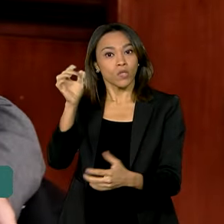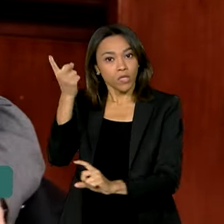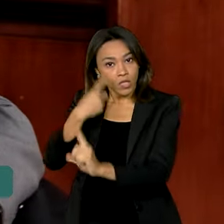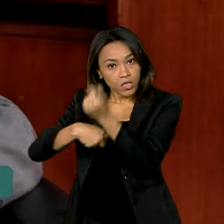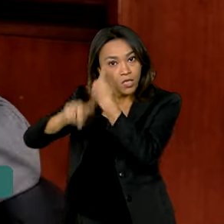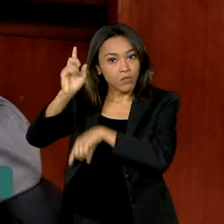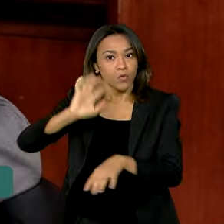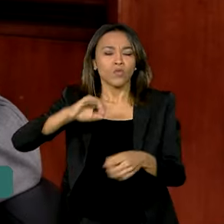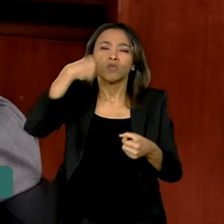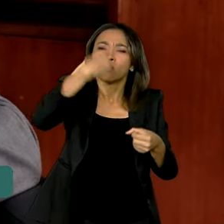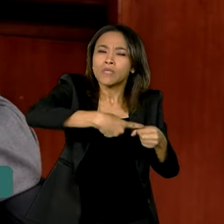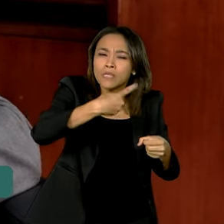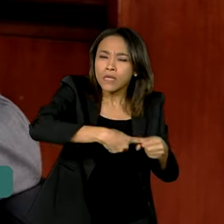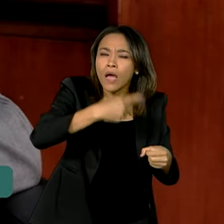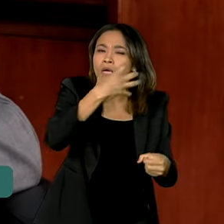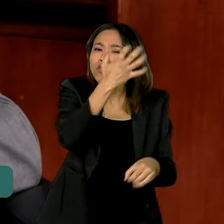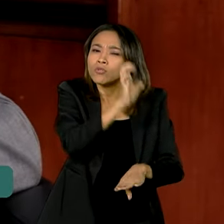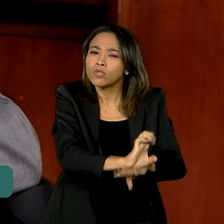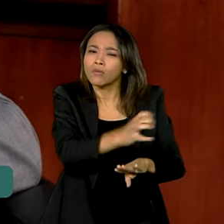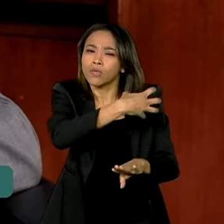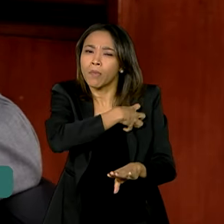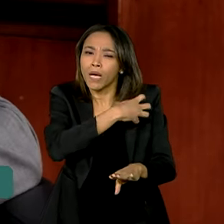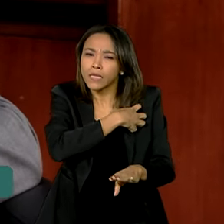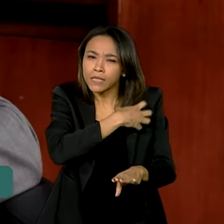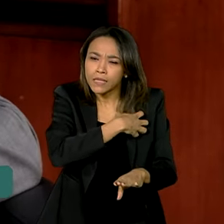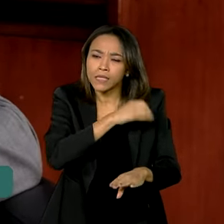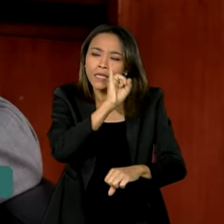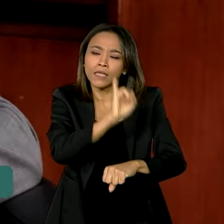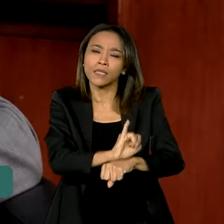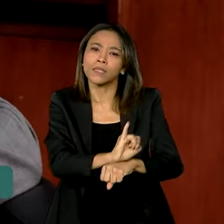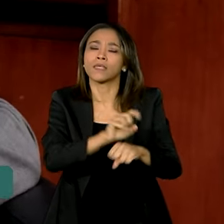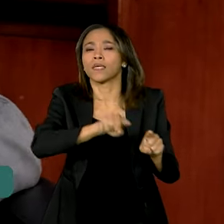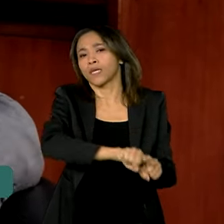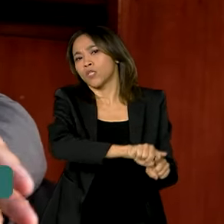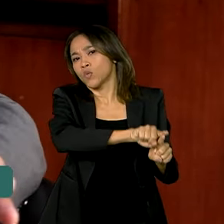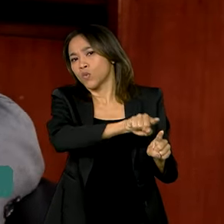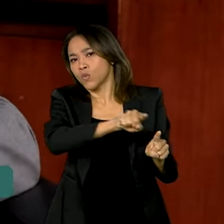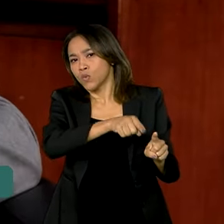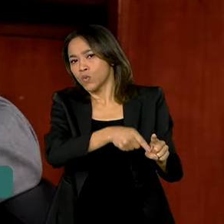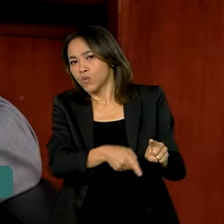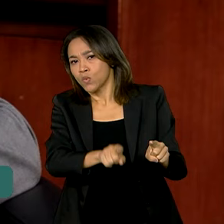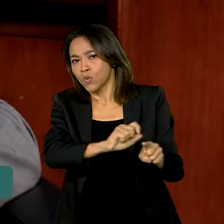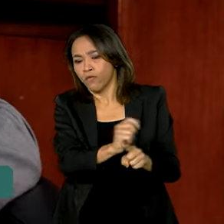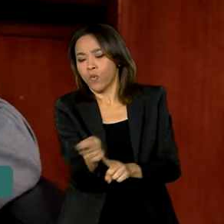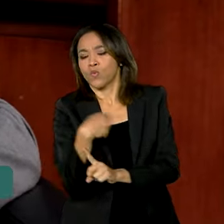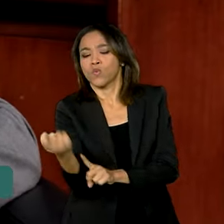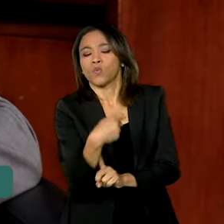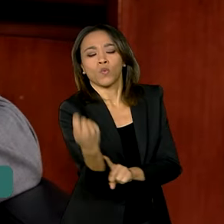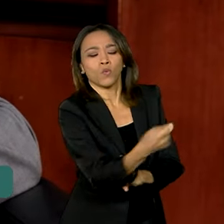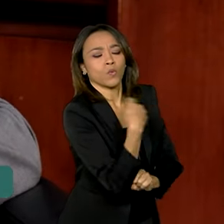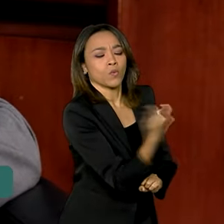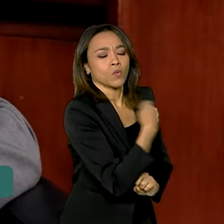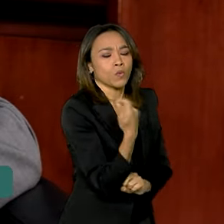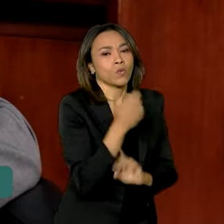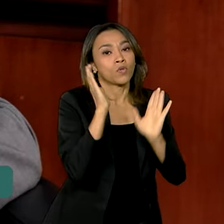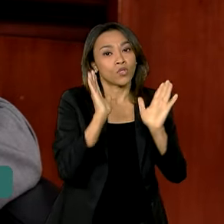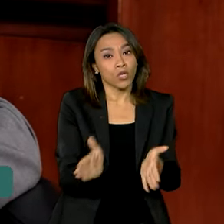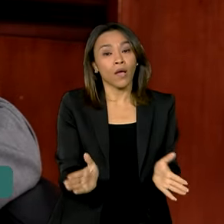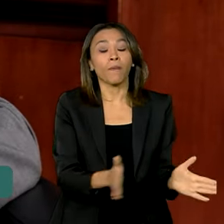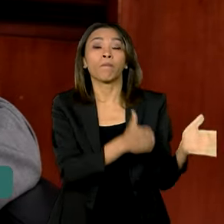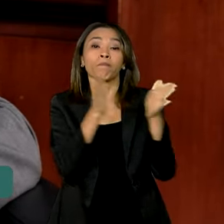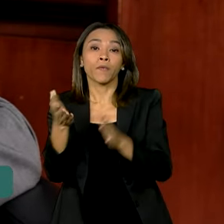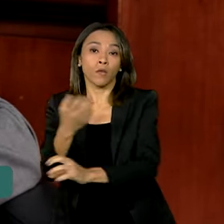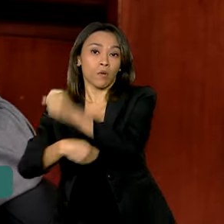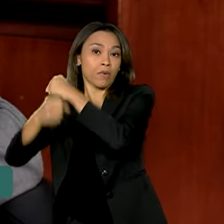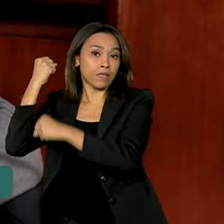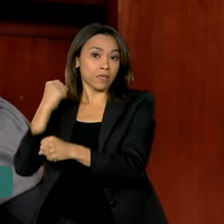Irecê, na Bahia, um perímetro de 50 mil hectares irrigados que já está em operação. Ano passado, nós tivemos